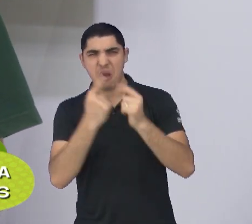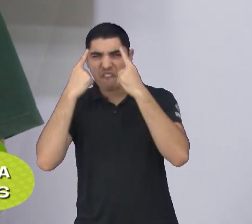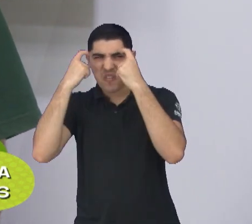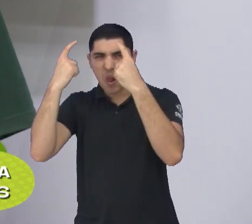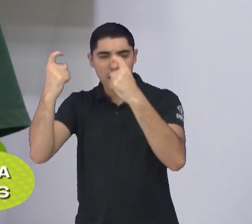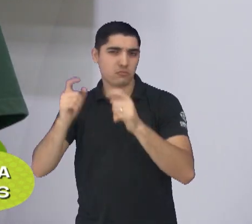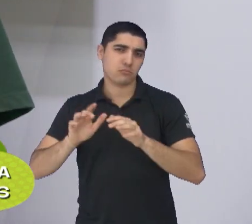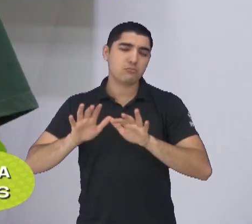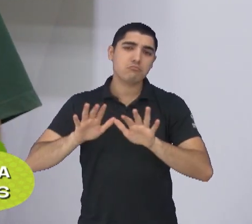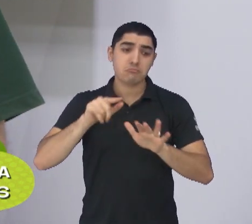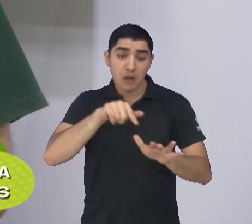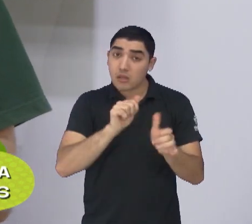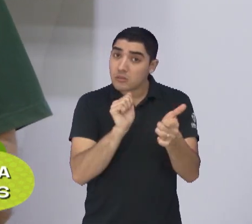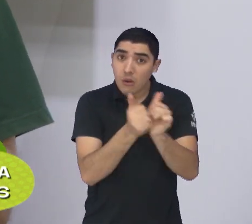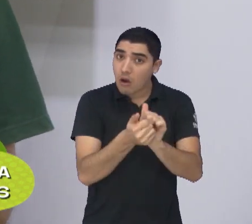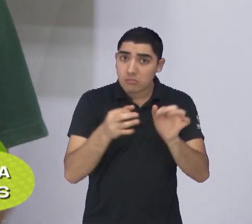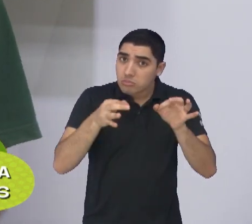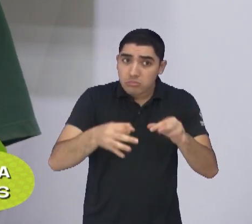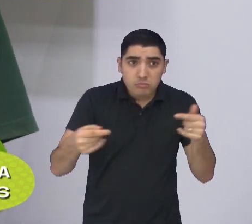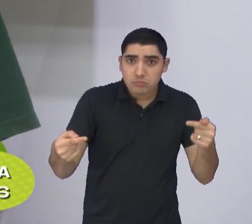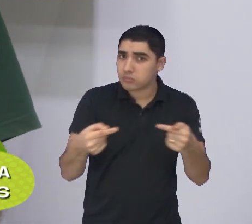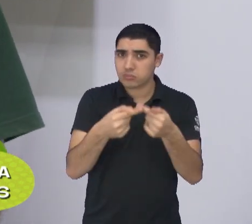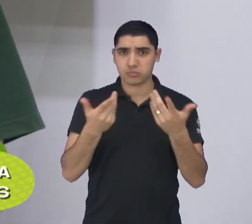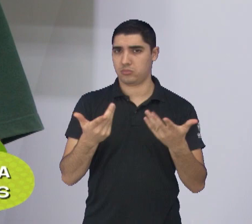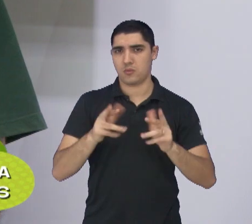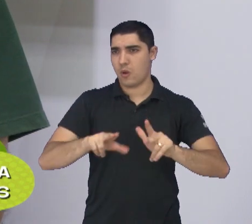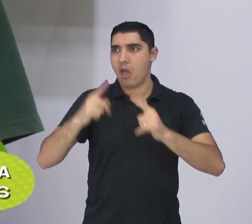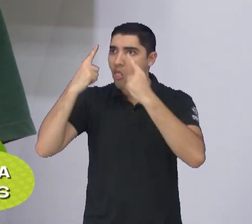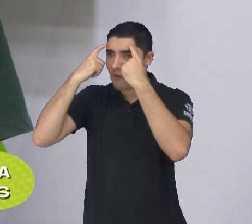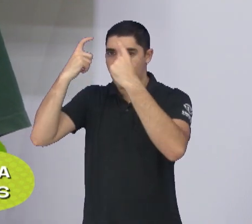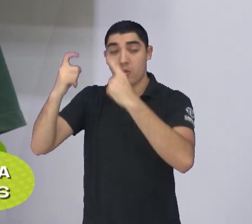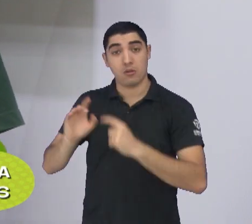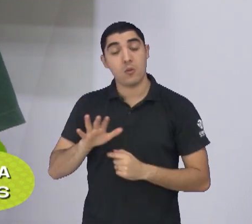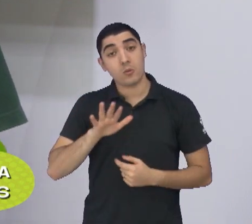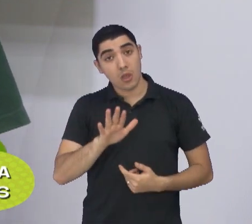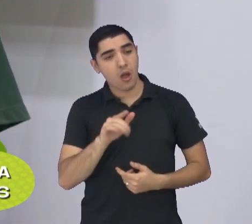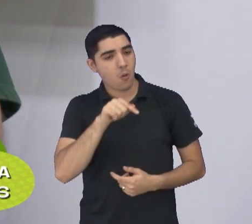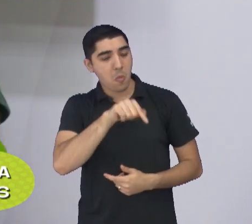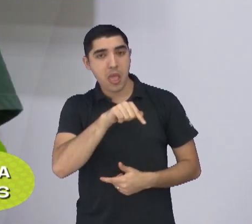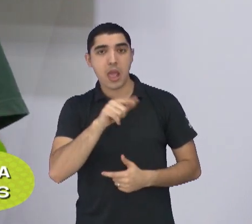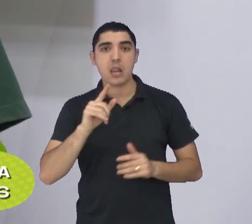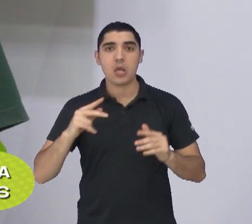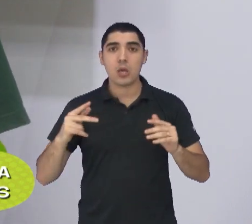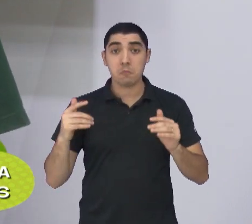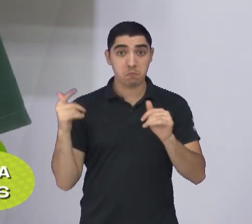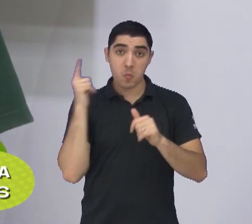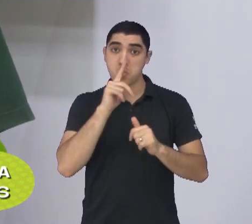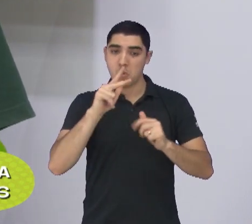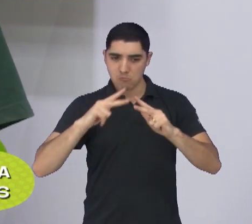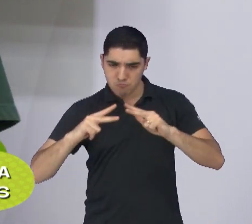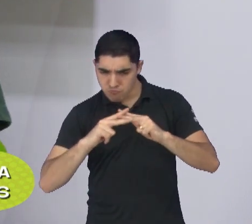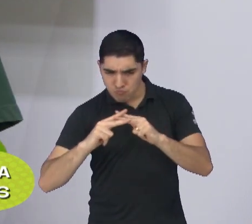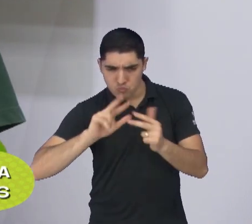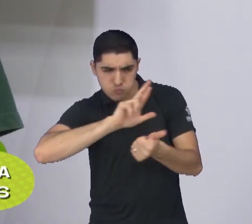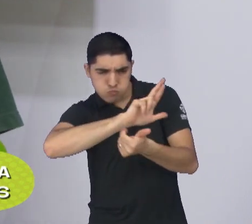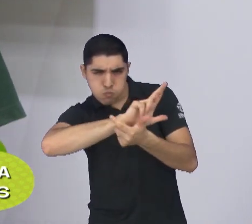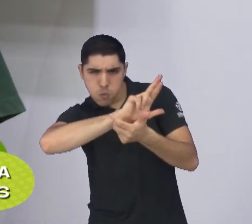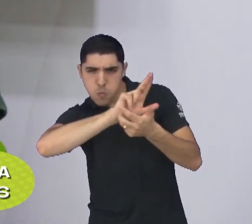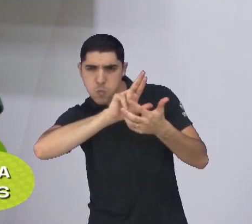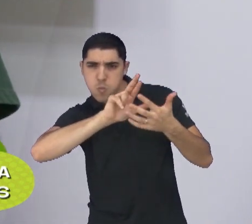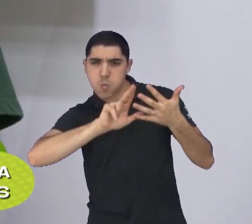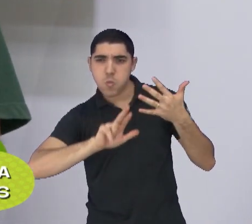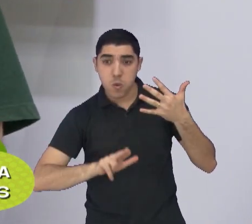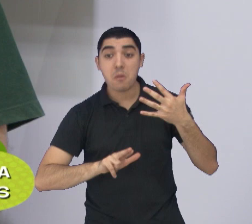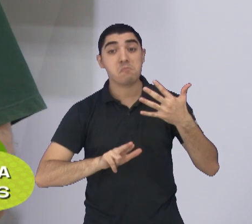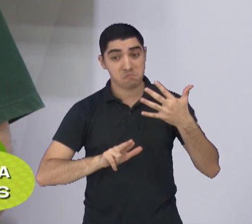conheceu o jiu-jitsu, já agregou outra arte marcial junto com o que ela estava aprendendo. Enfim, mais para frente, ela